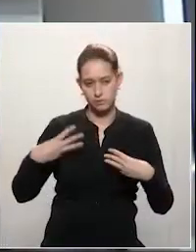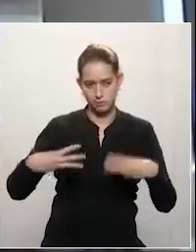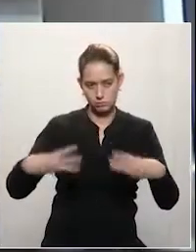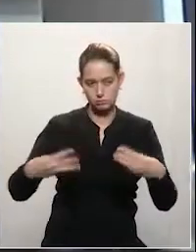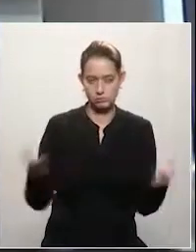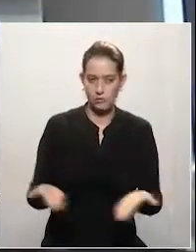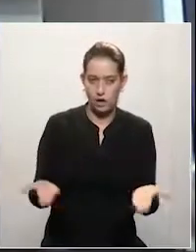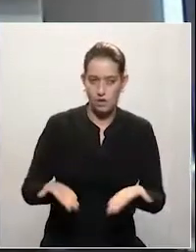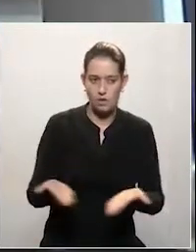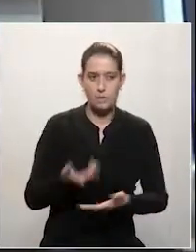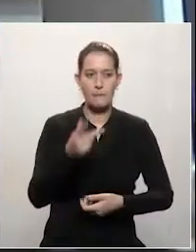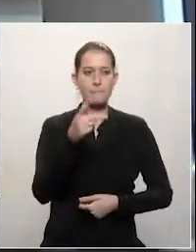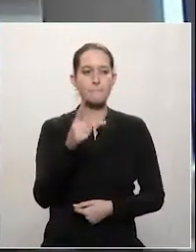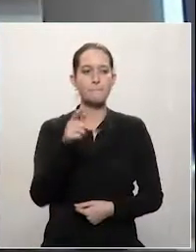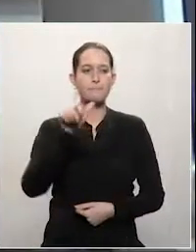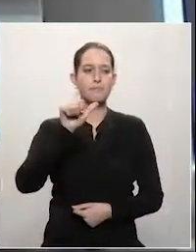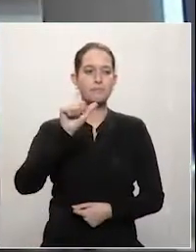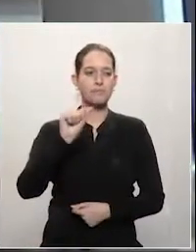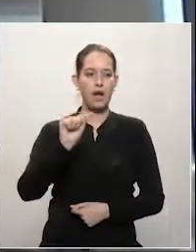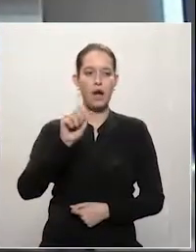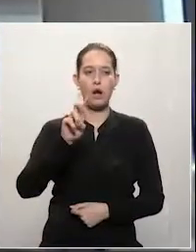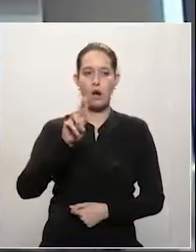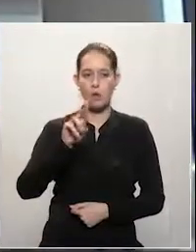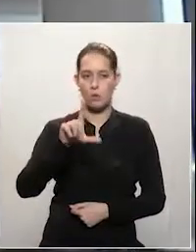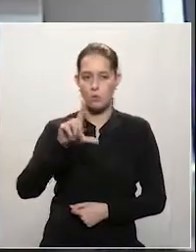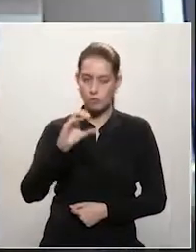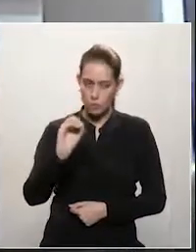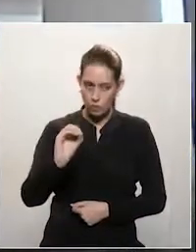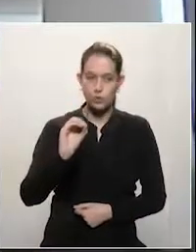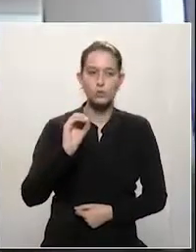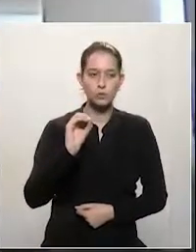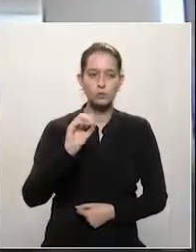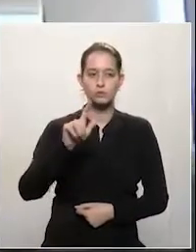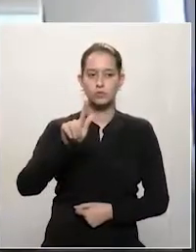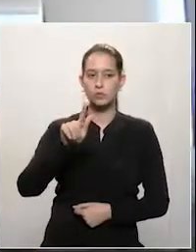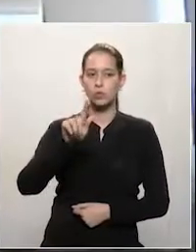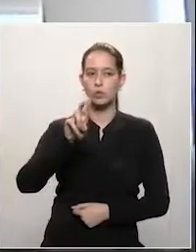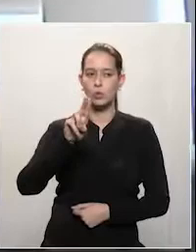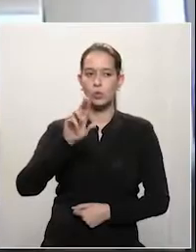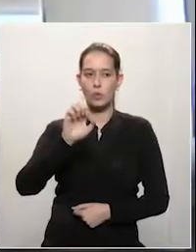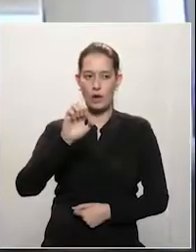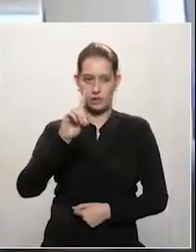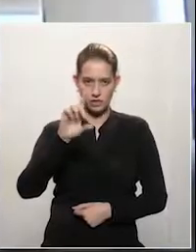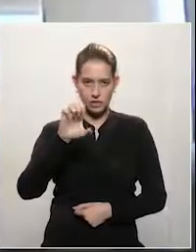que disse que o Plano Real não era nada de extraordinário,